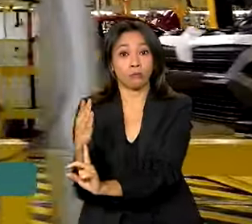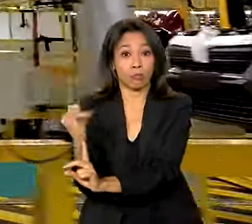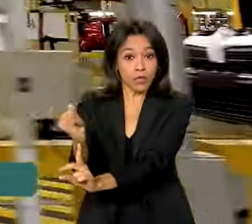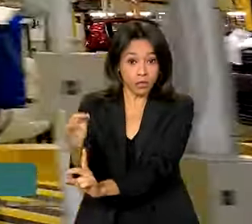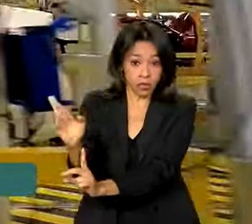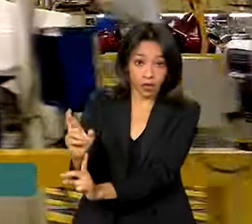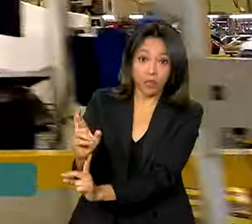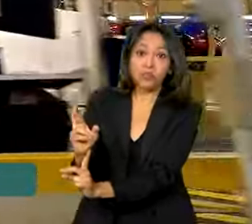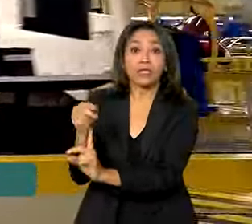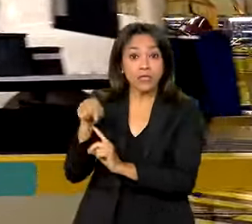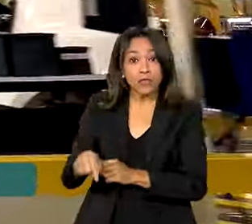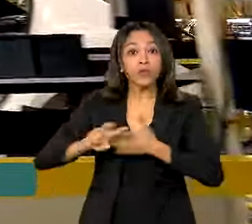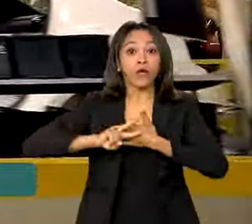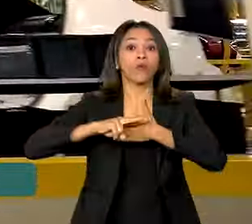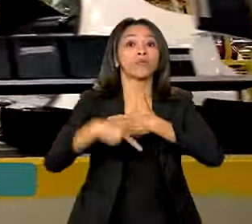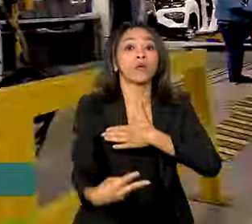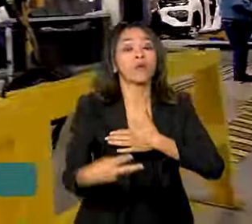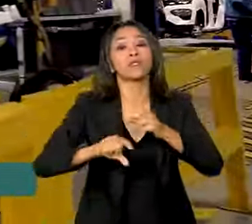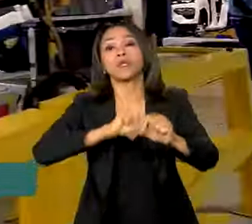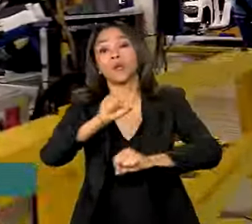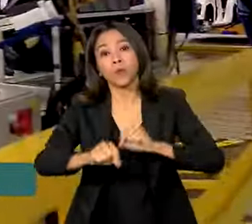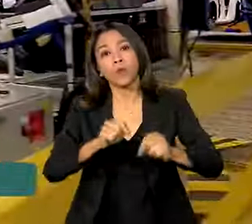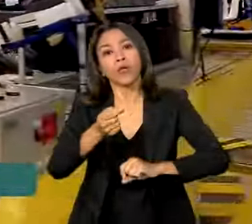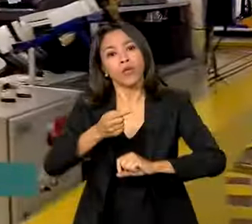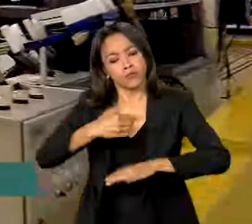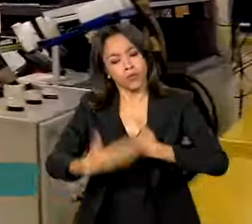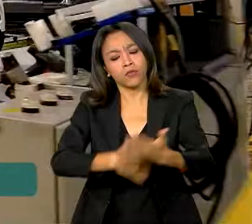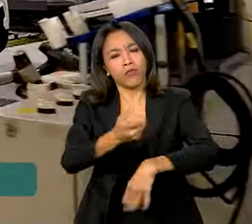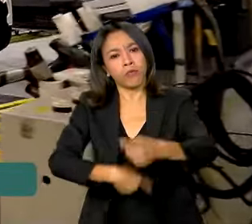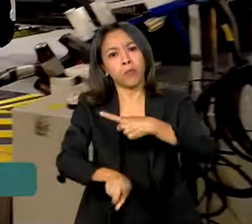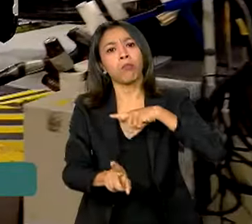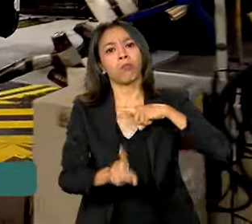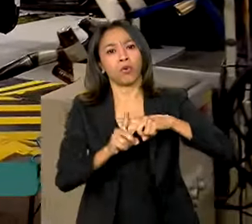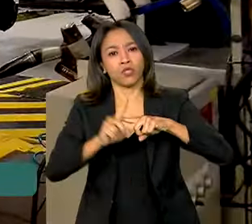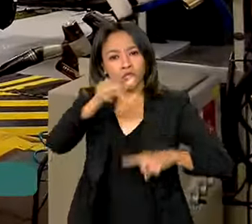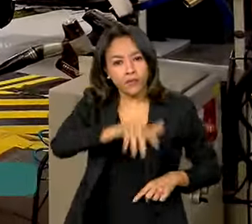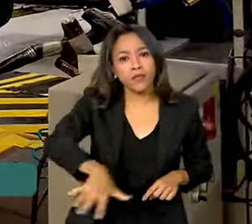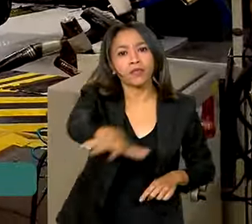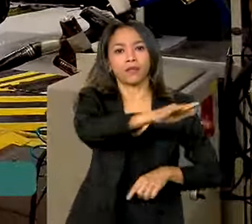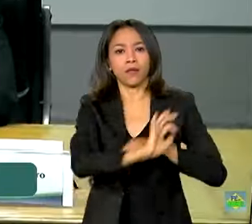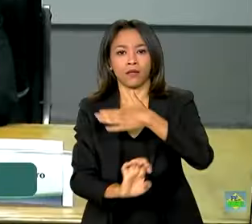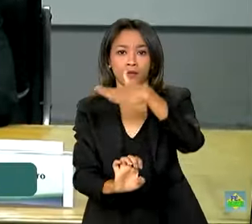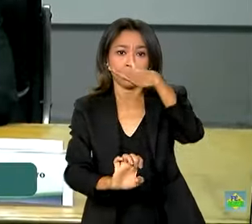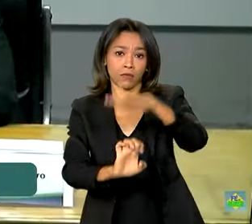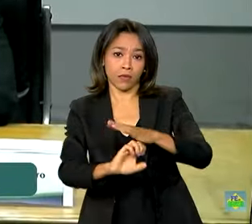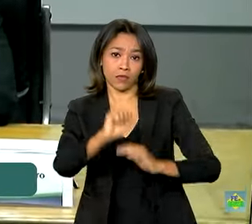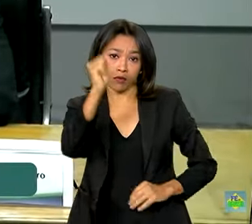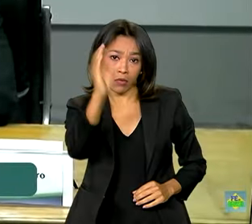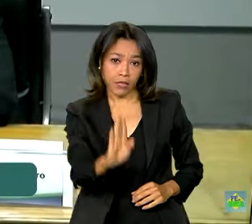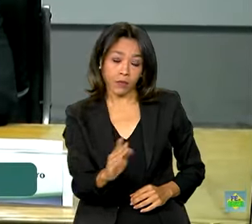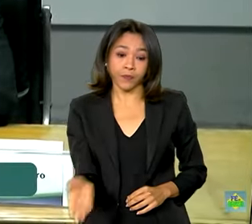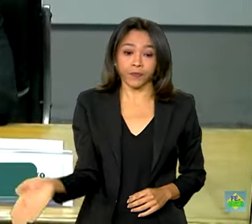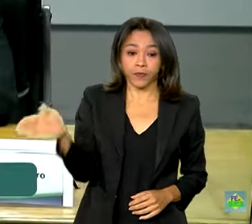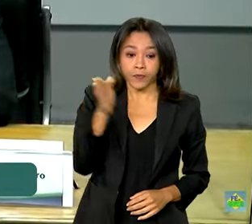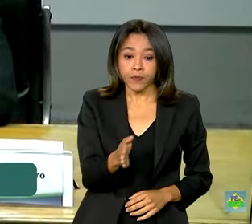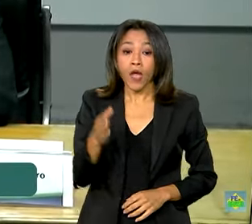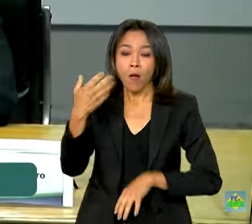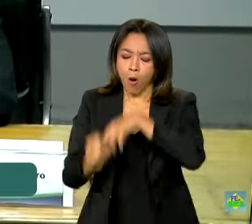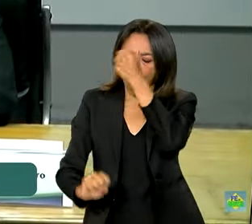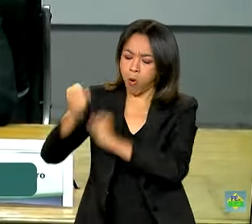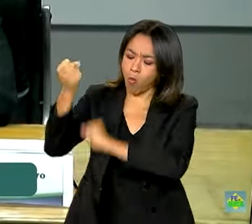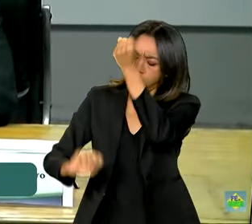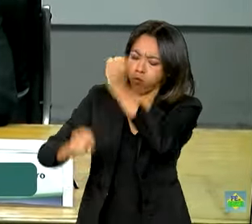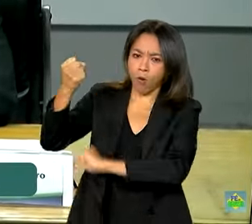refletindo o desempenho positivo do setor empresarial brasileiro. A produção industrial está crescendo R 5